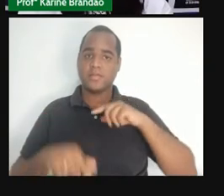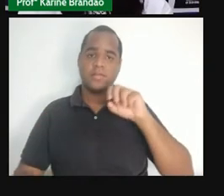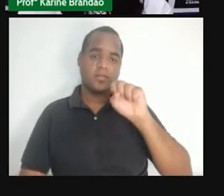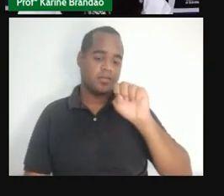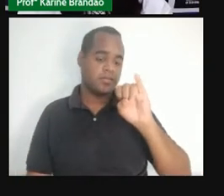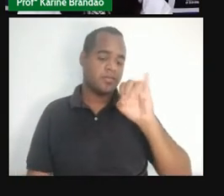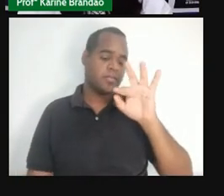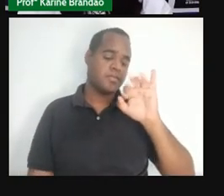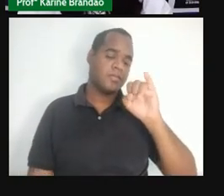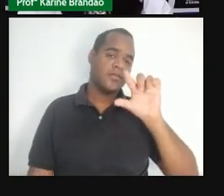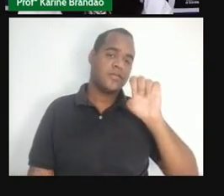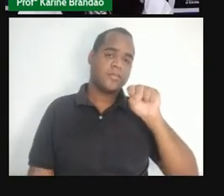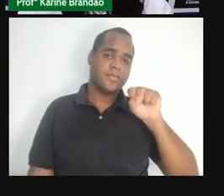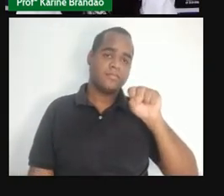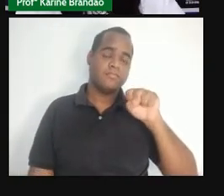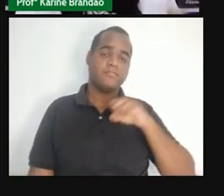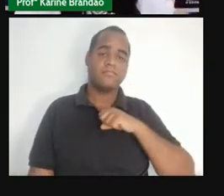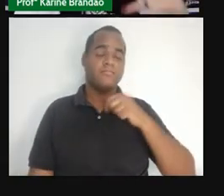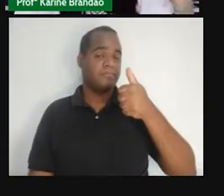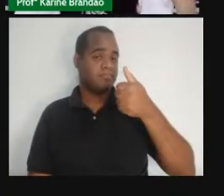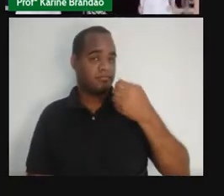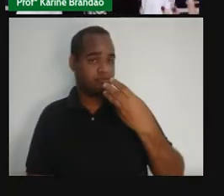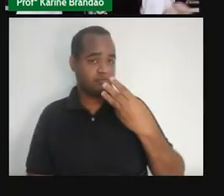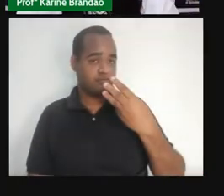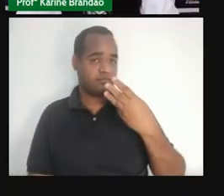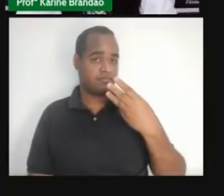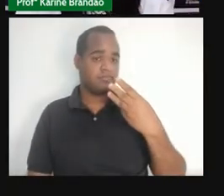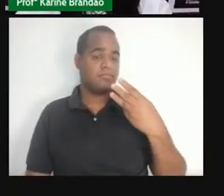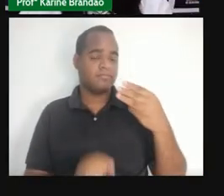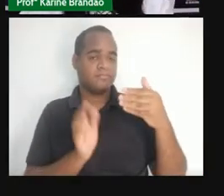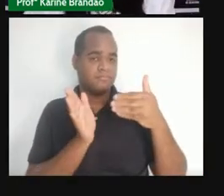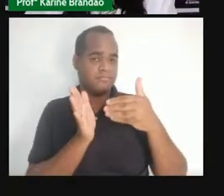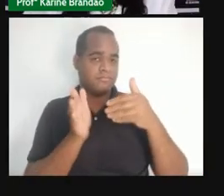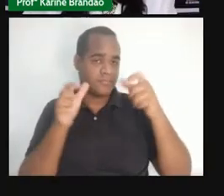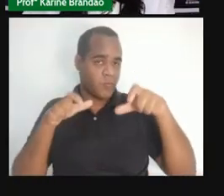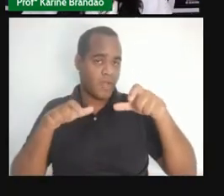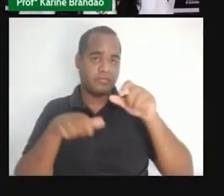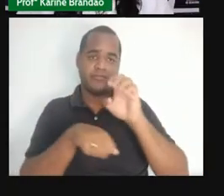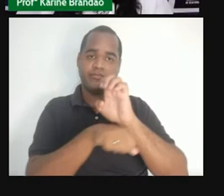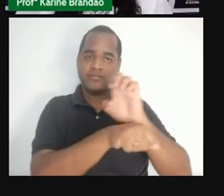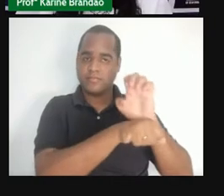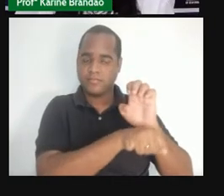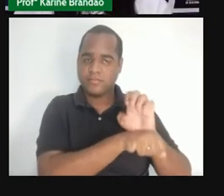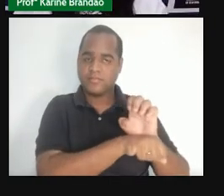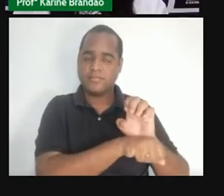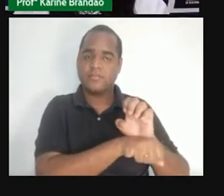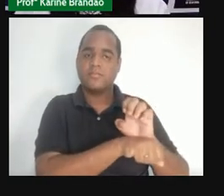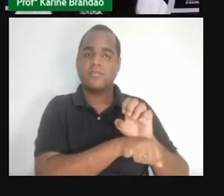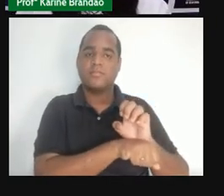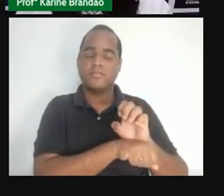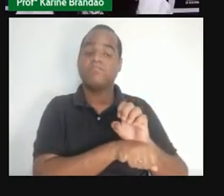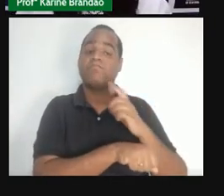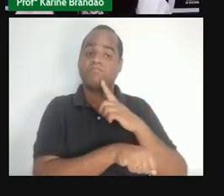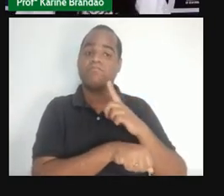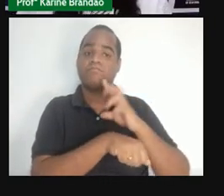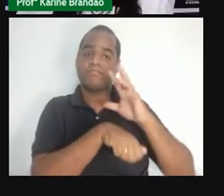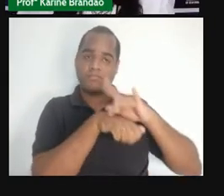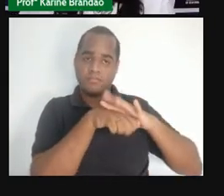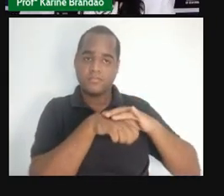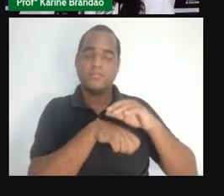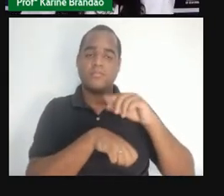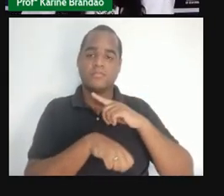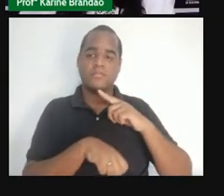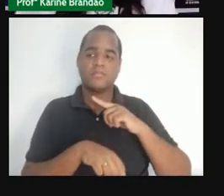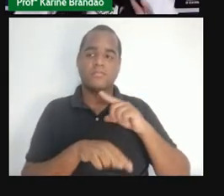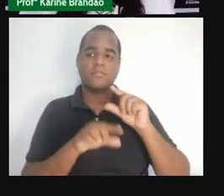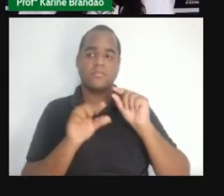de 13 dentro de 14 estados, com dados disponíveis sobre essa doença. Então, o que